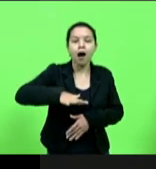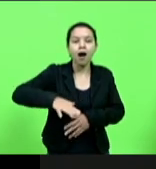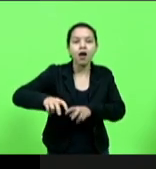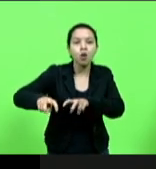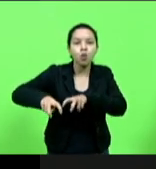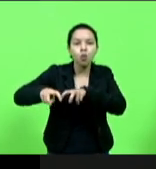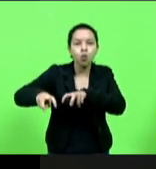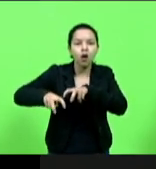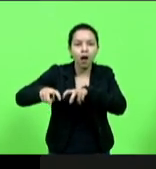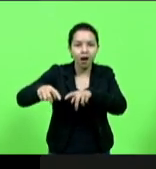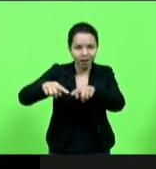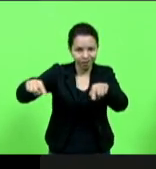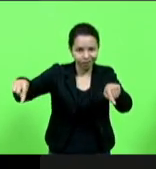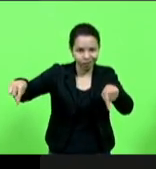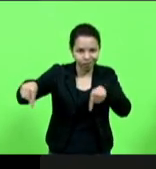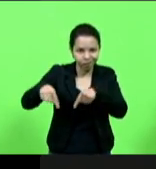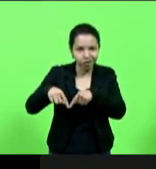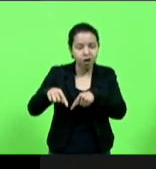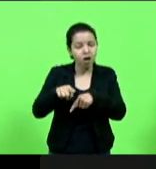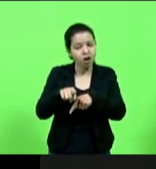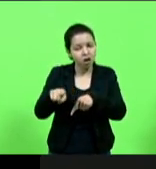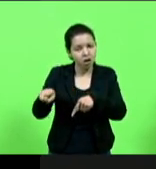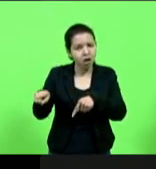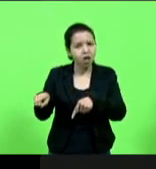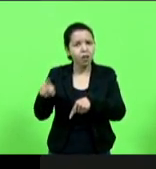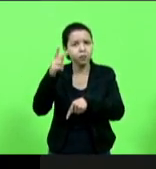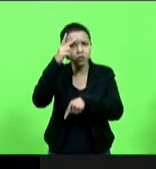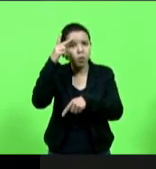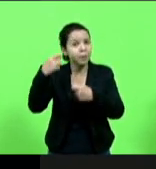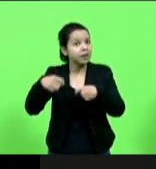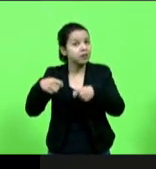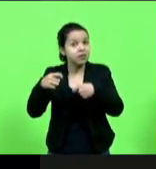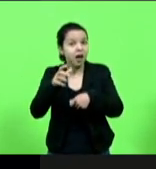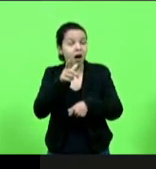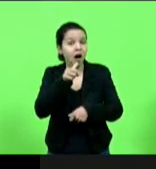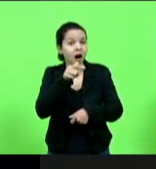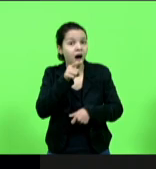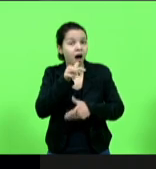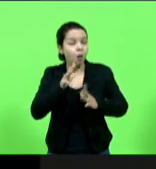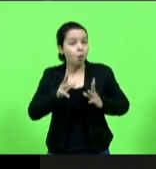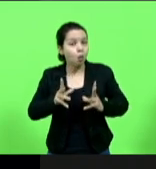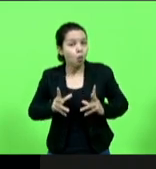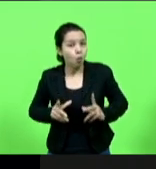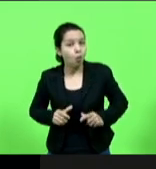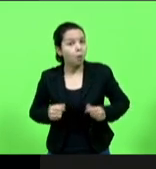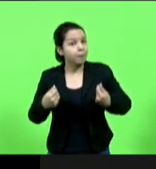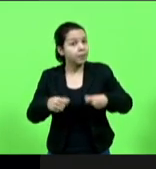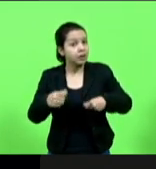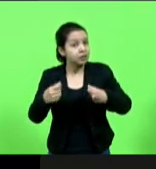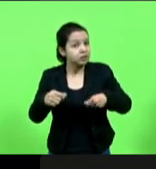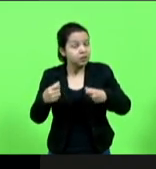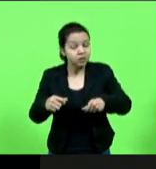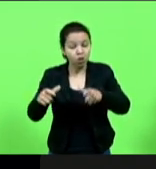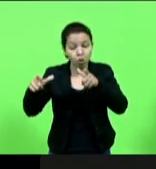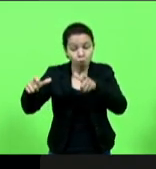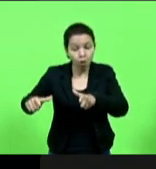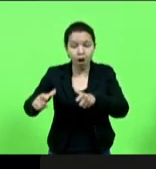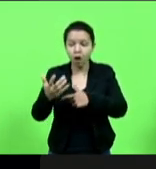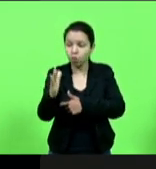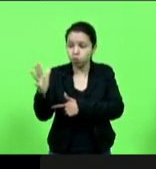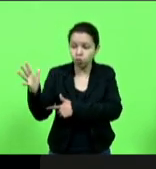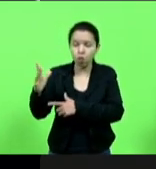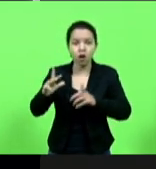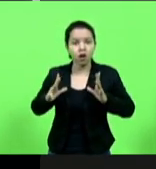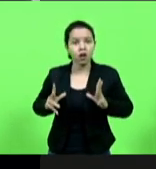o nosso produtor precisa da água o nosso produtor precisa do meio ambiente porque ele sabe que sem isso